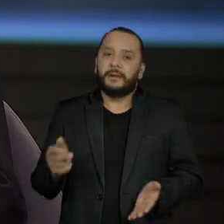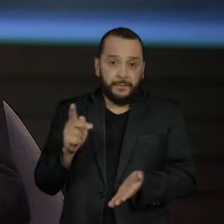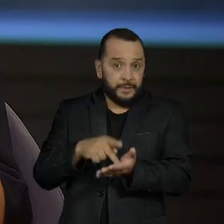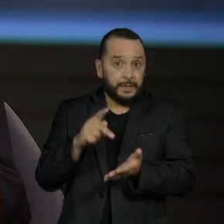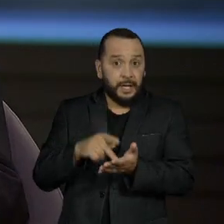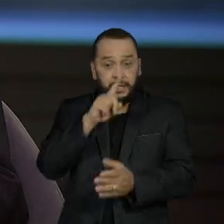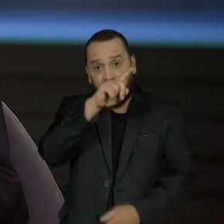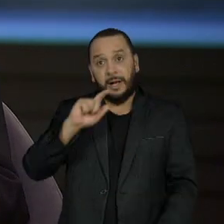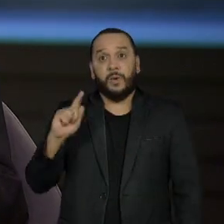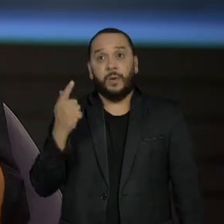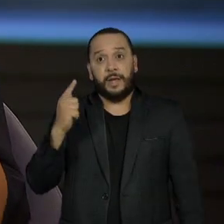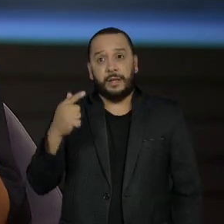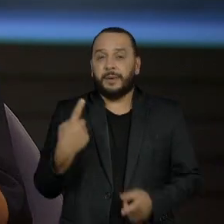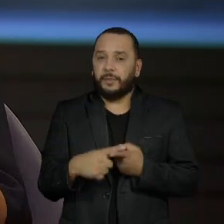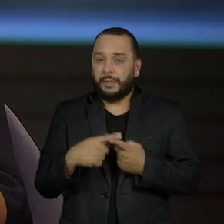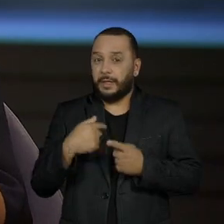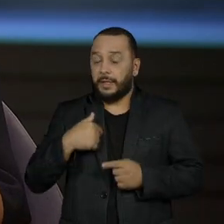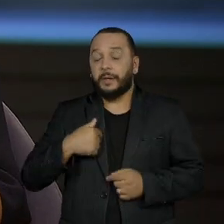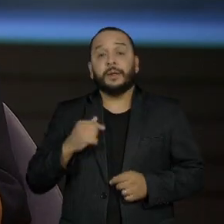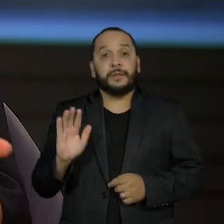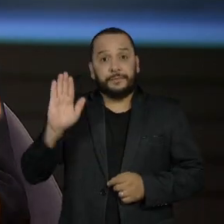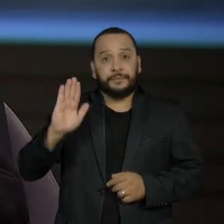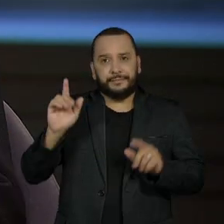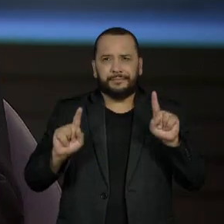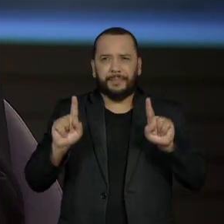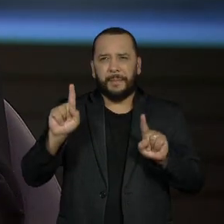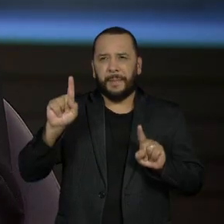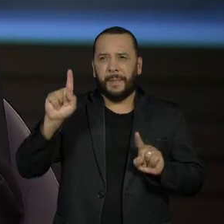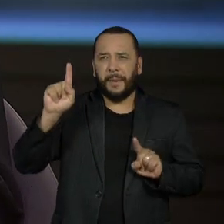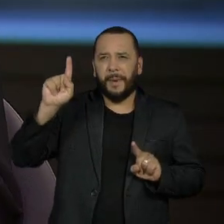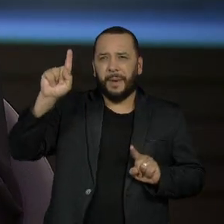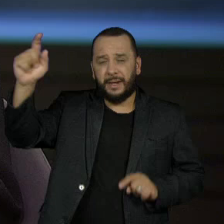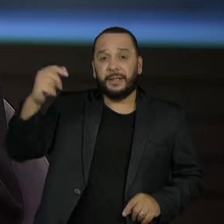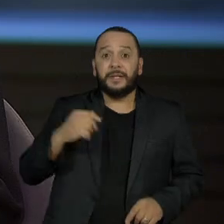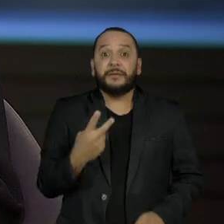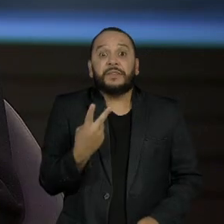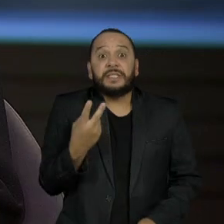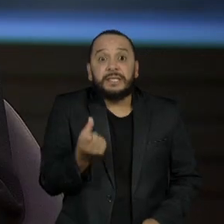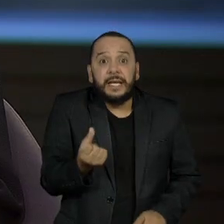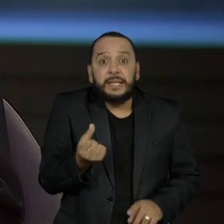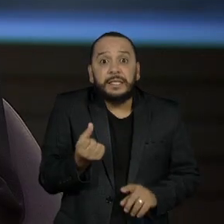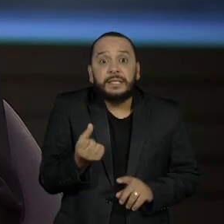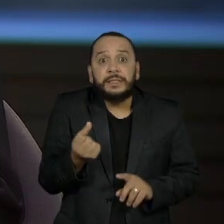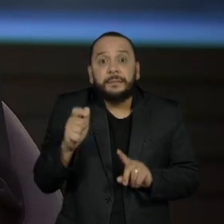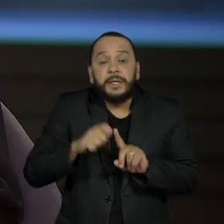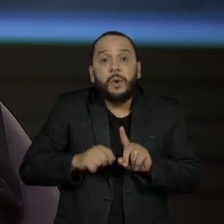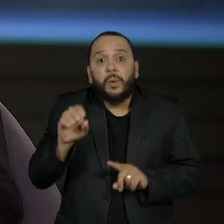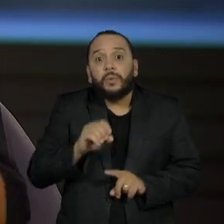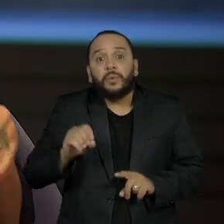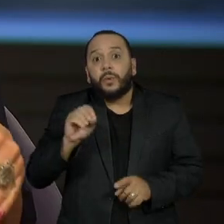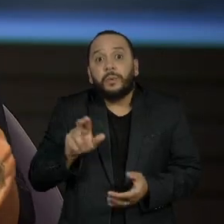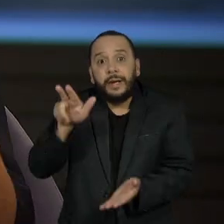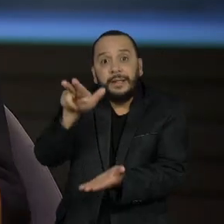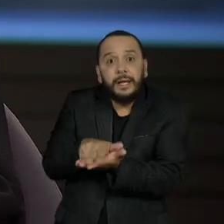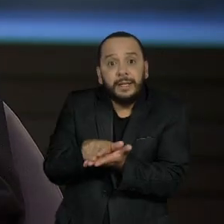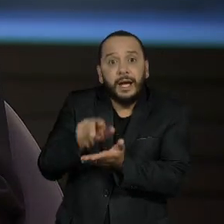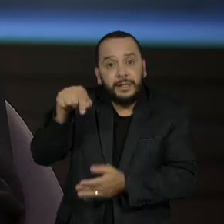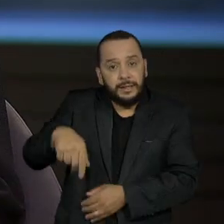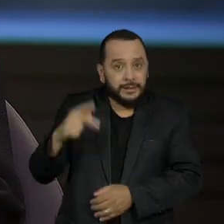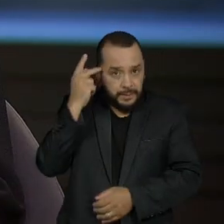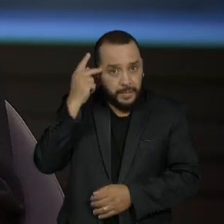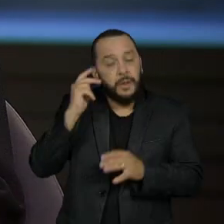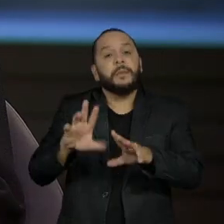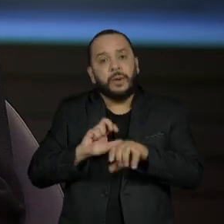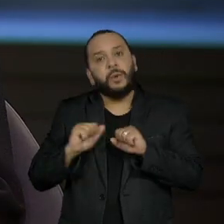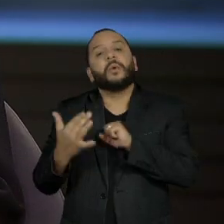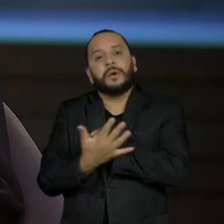de Goiânia, porque o candidato que lidera as pesquisas está desde 26 de outubro internado aqui em São Paulo, com Covid